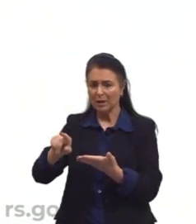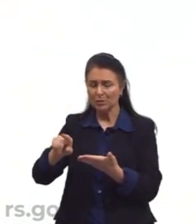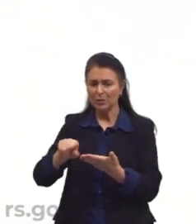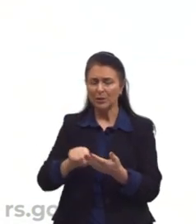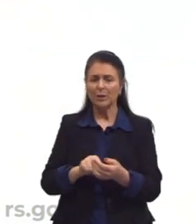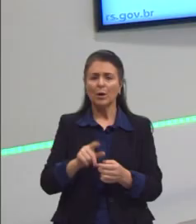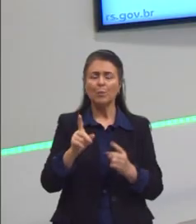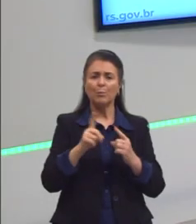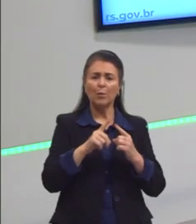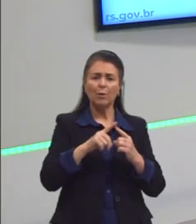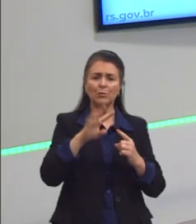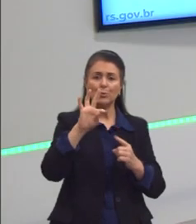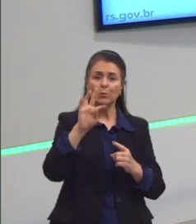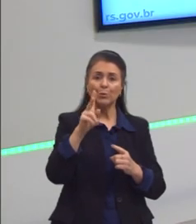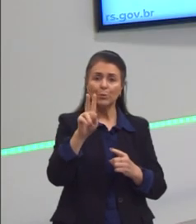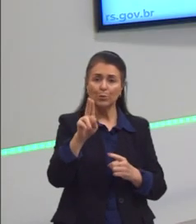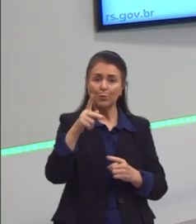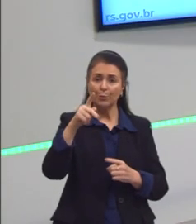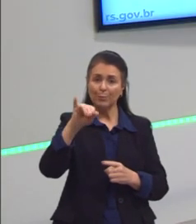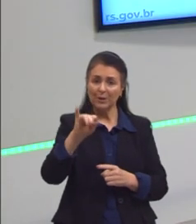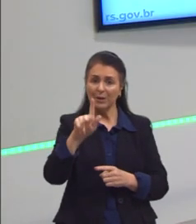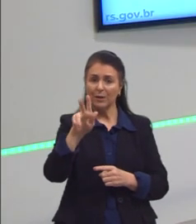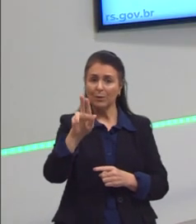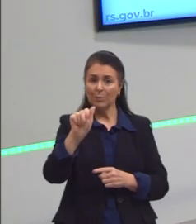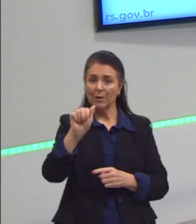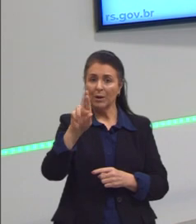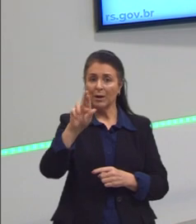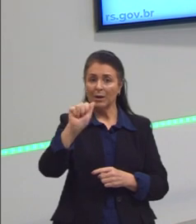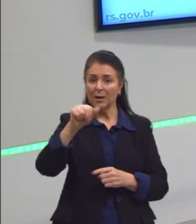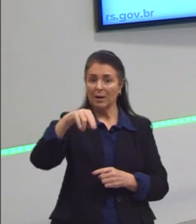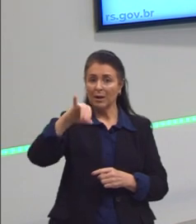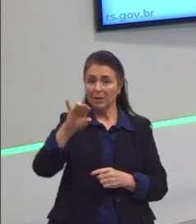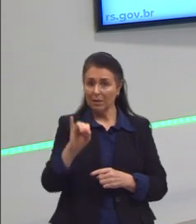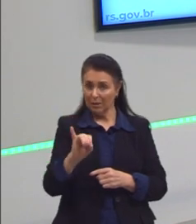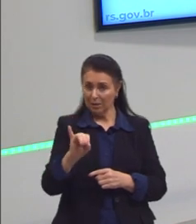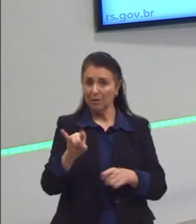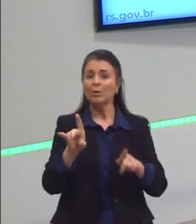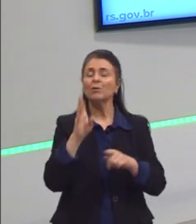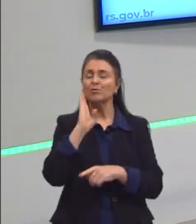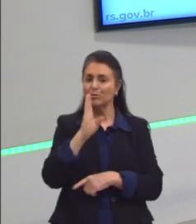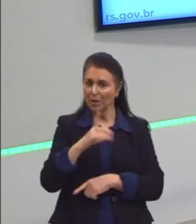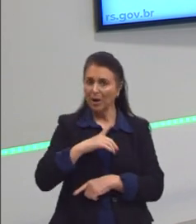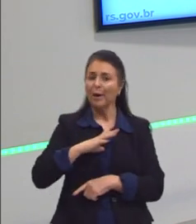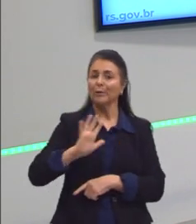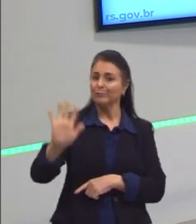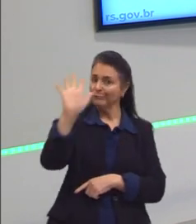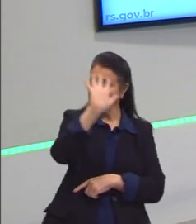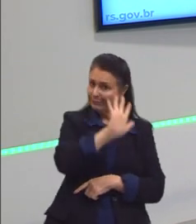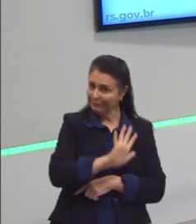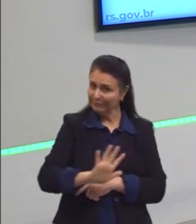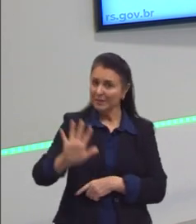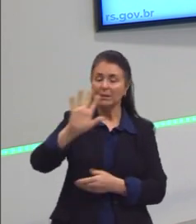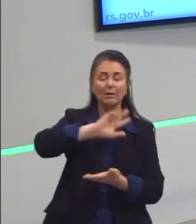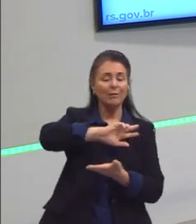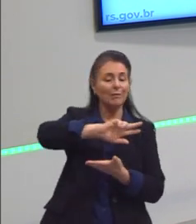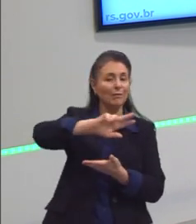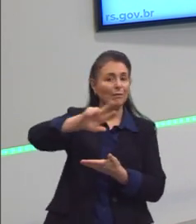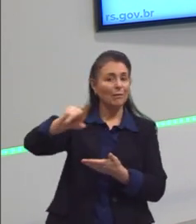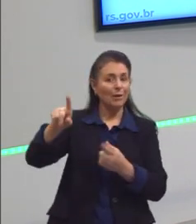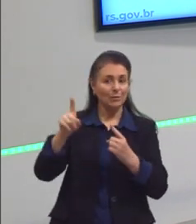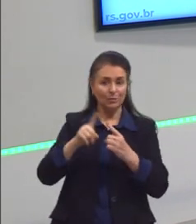povos tupi-guarani. Quando a gente fala tupi-guarani, já é uma generalização. Eles têm vários povos tupi-guarani.